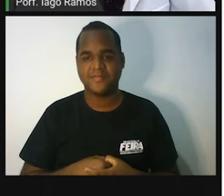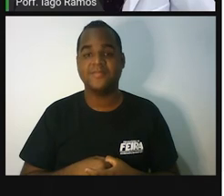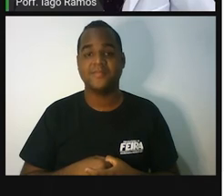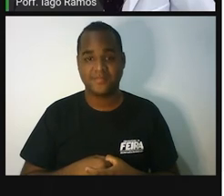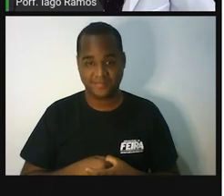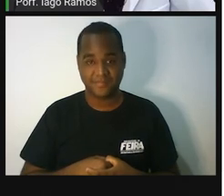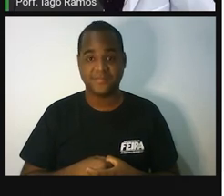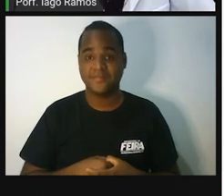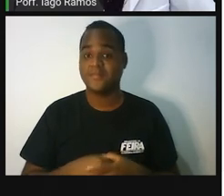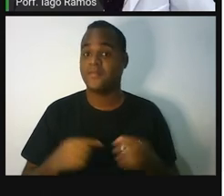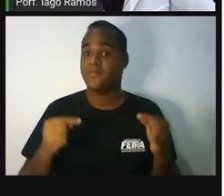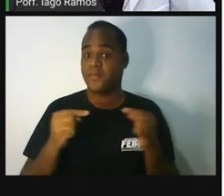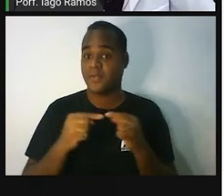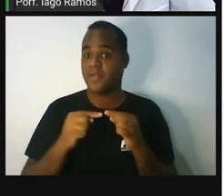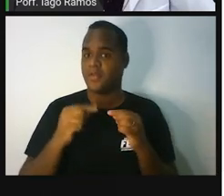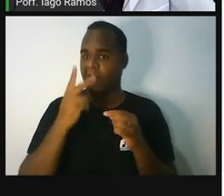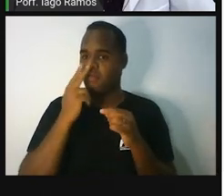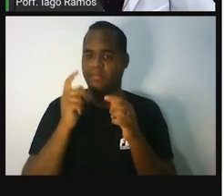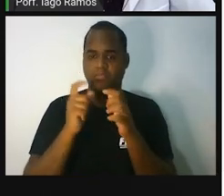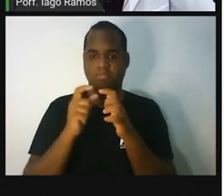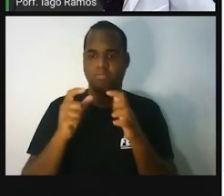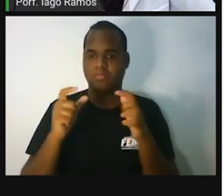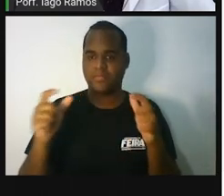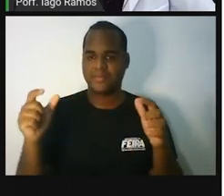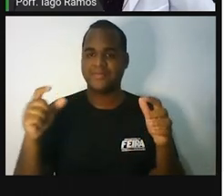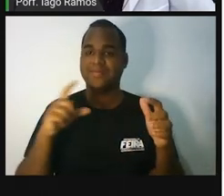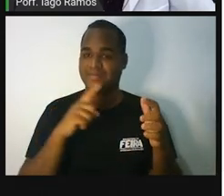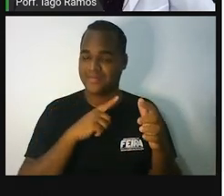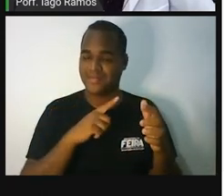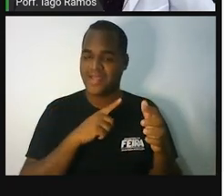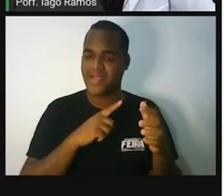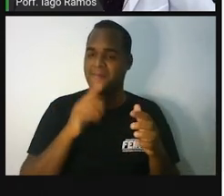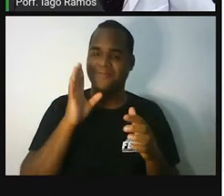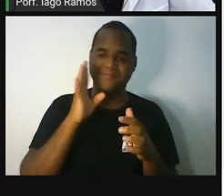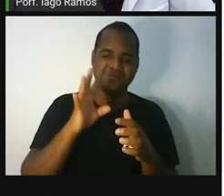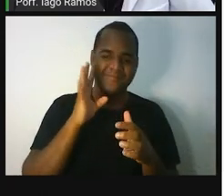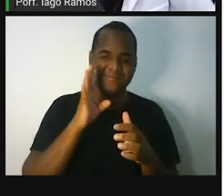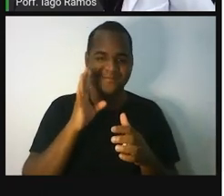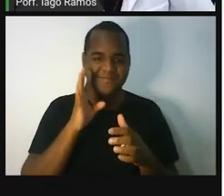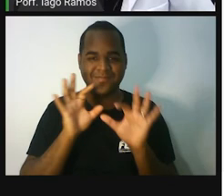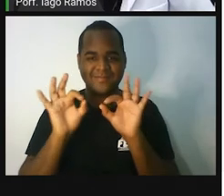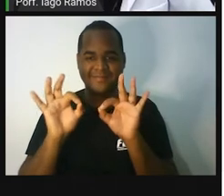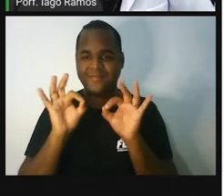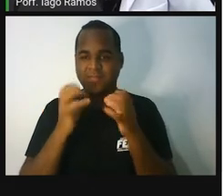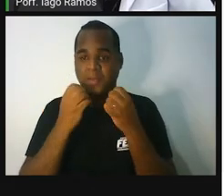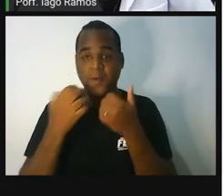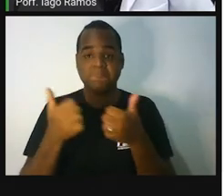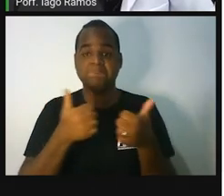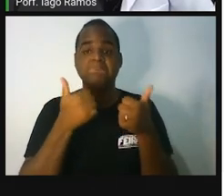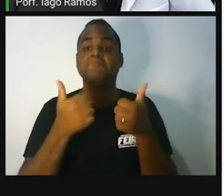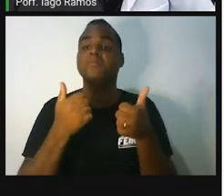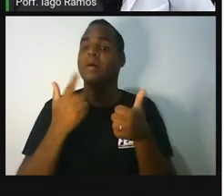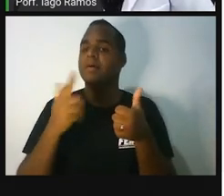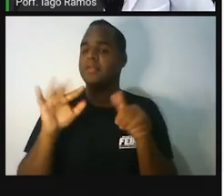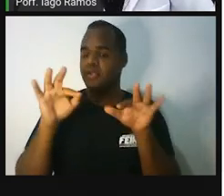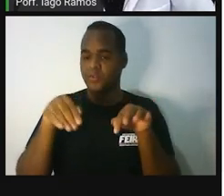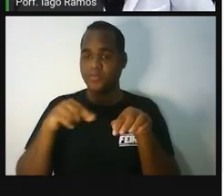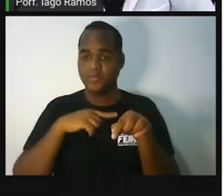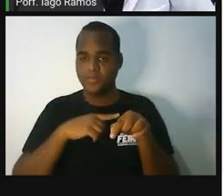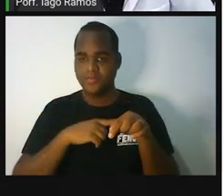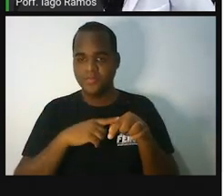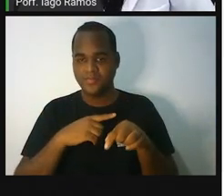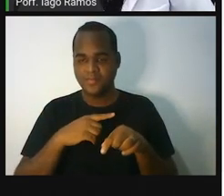A nossa fórmula está aumentando. Olha só. Que bacana. E tem um último